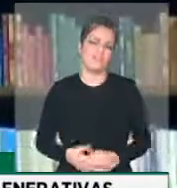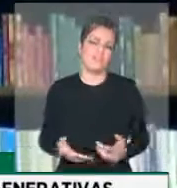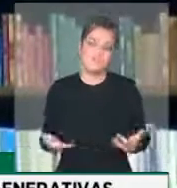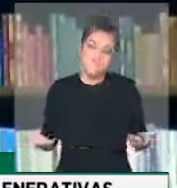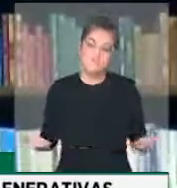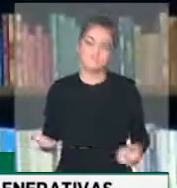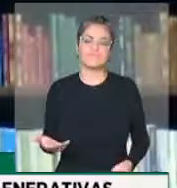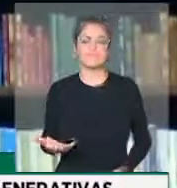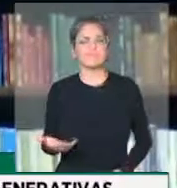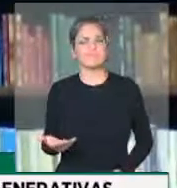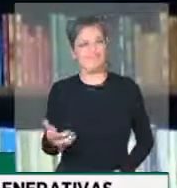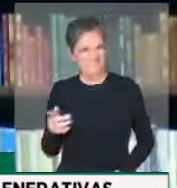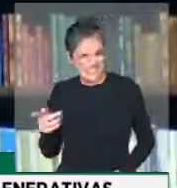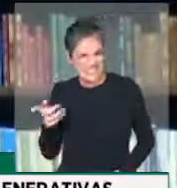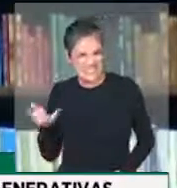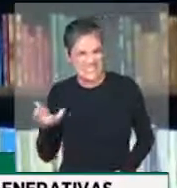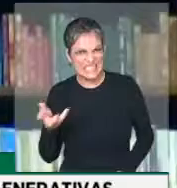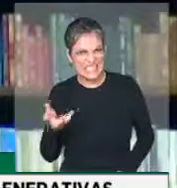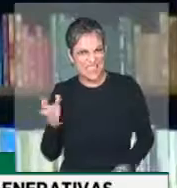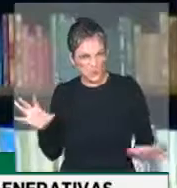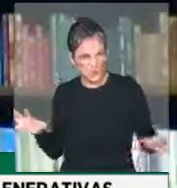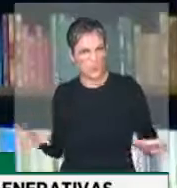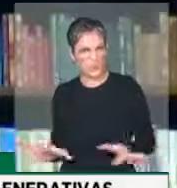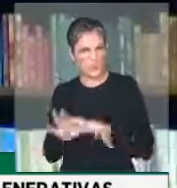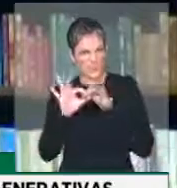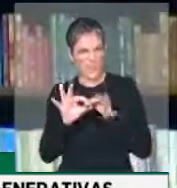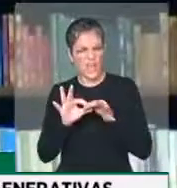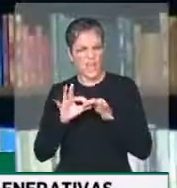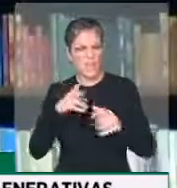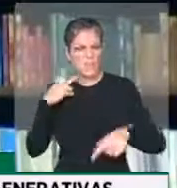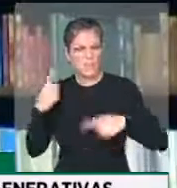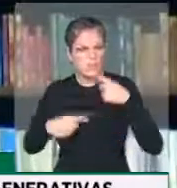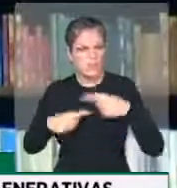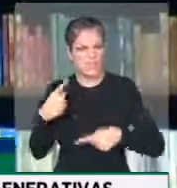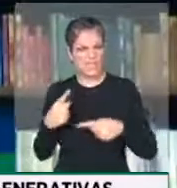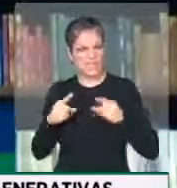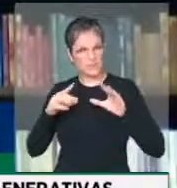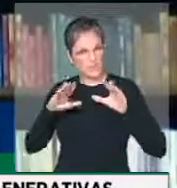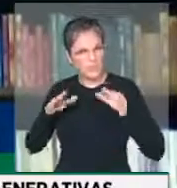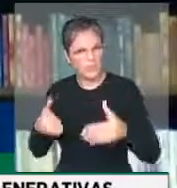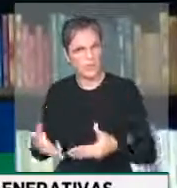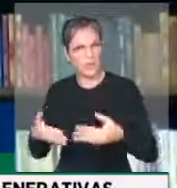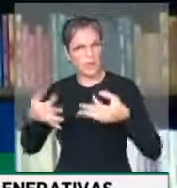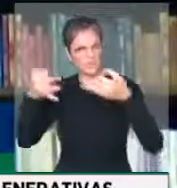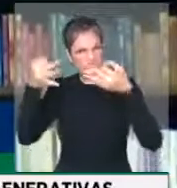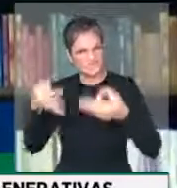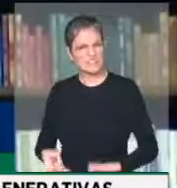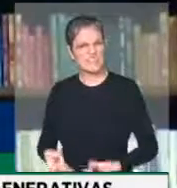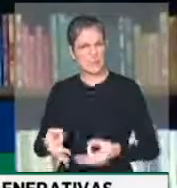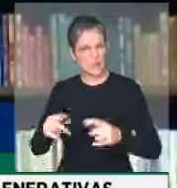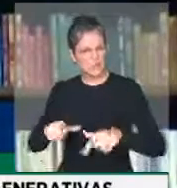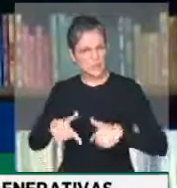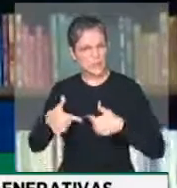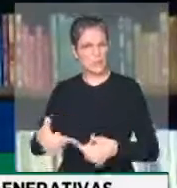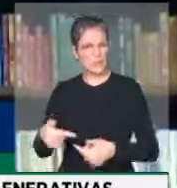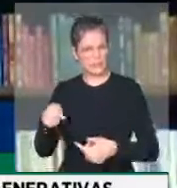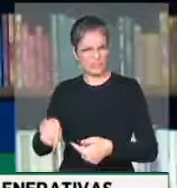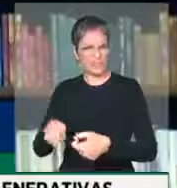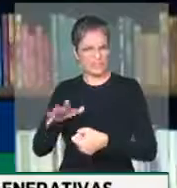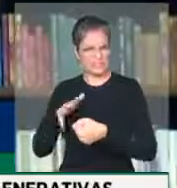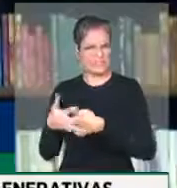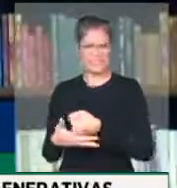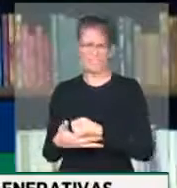vertentes políticas para que combatamos com eficiência este vírus?